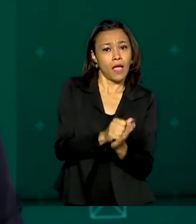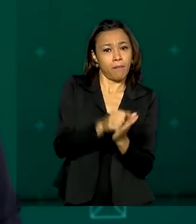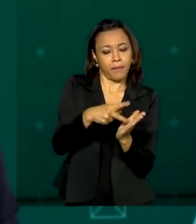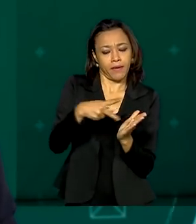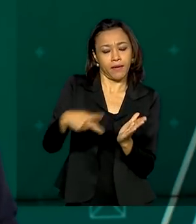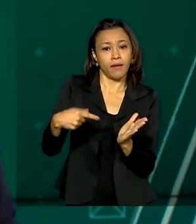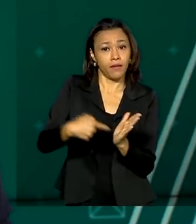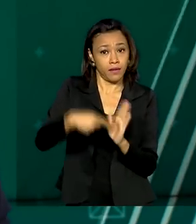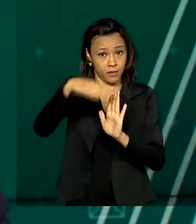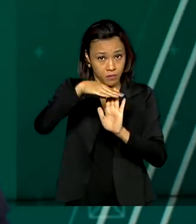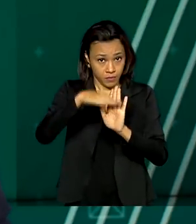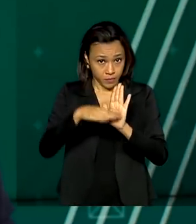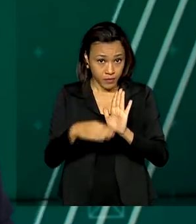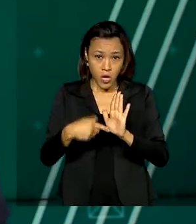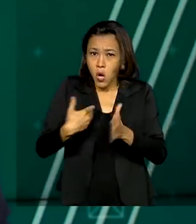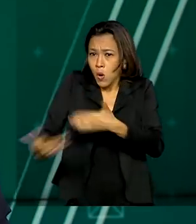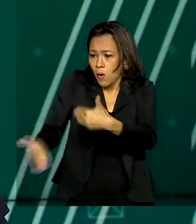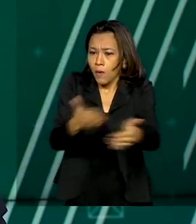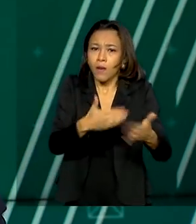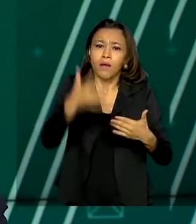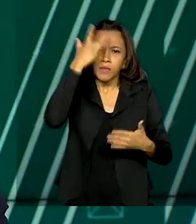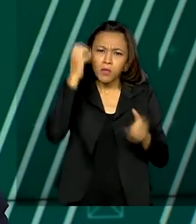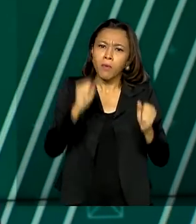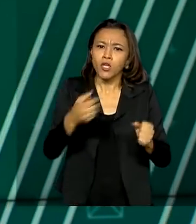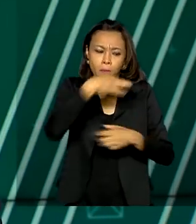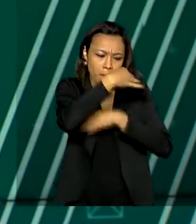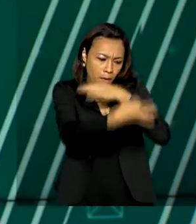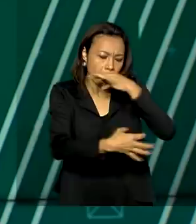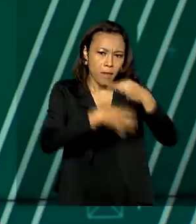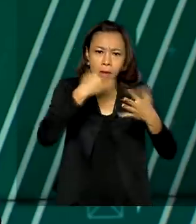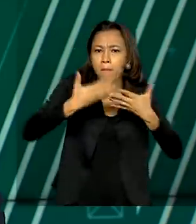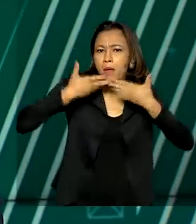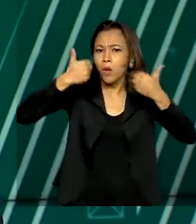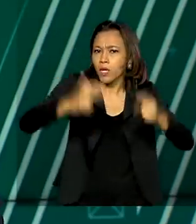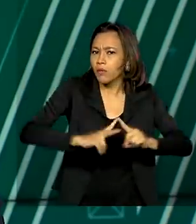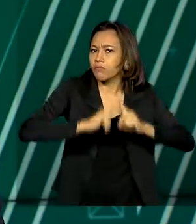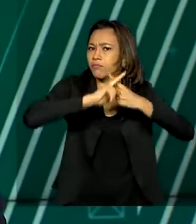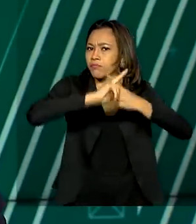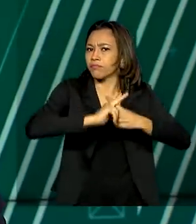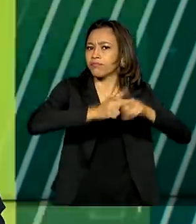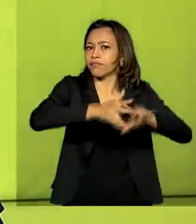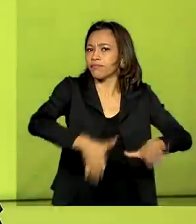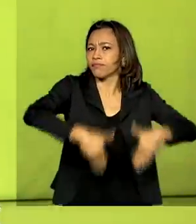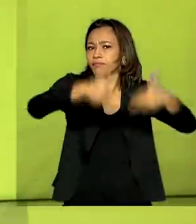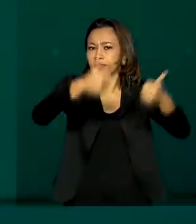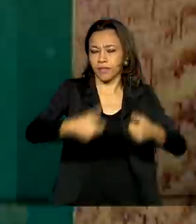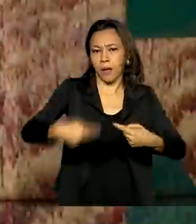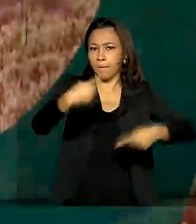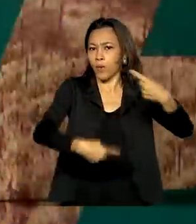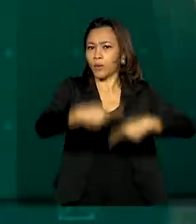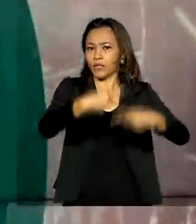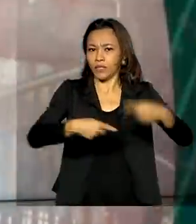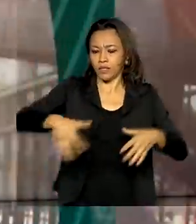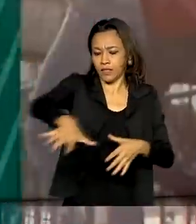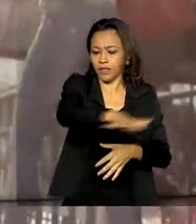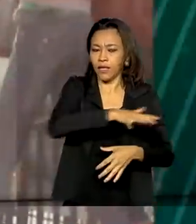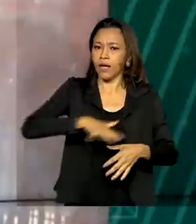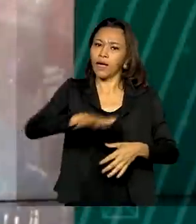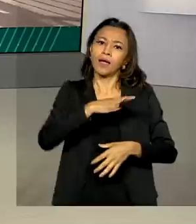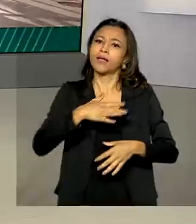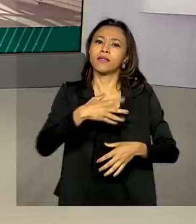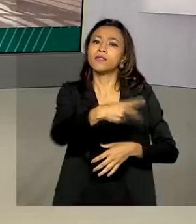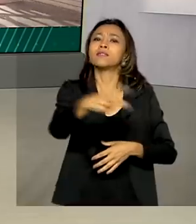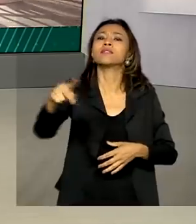Mobiliza Brasil, qualquer cidadão pode sugerir melhorias e novas políticas públicas para o ambiente de negócios da sua cidade.